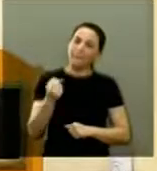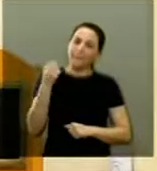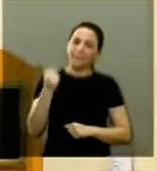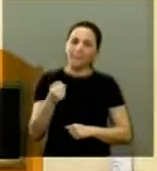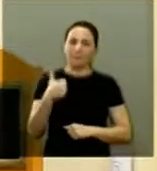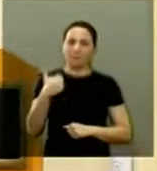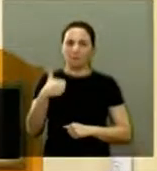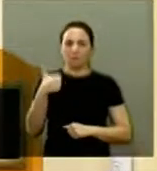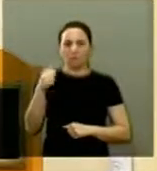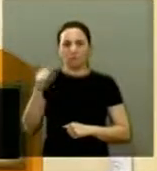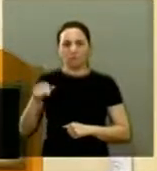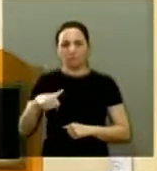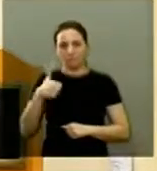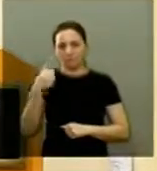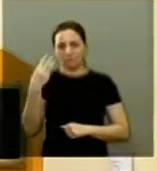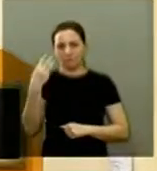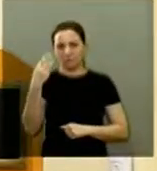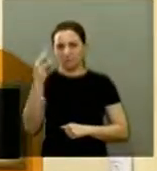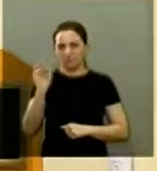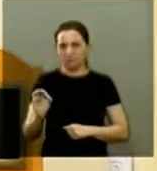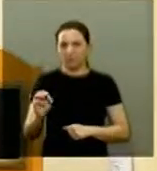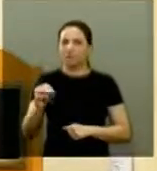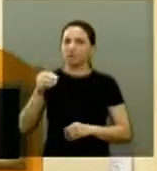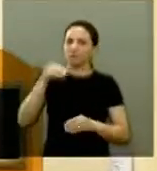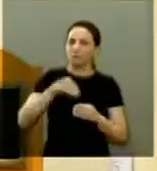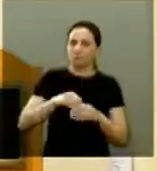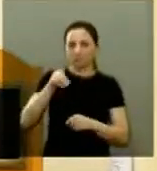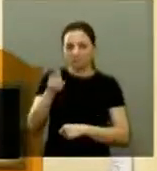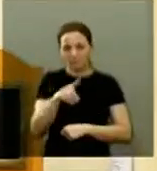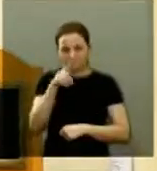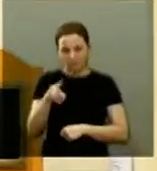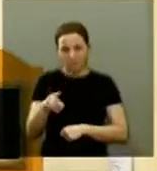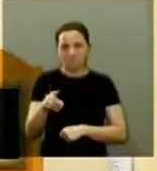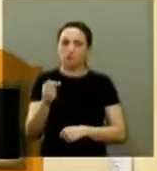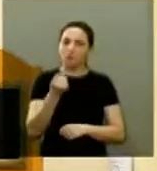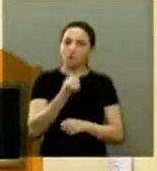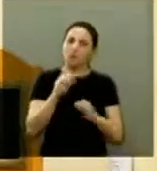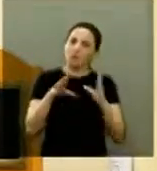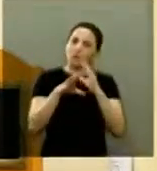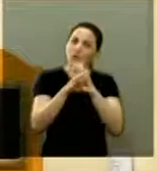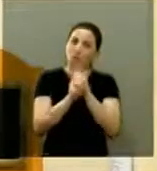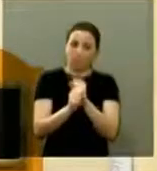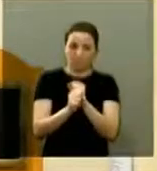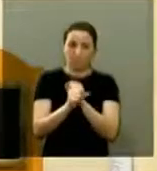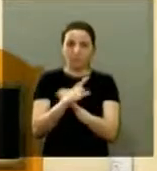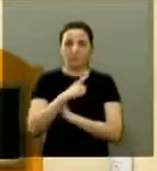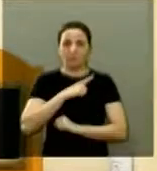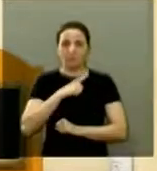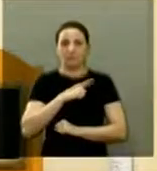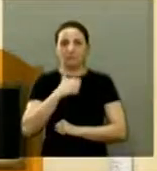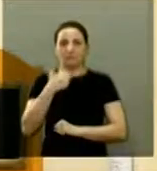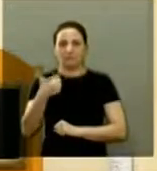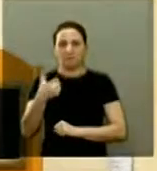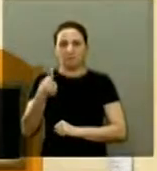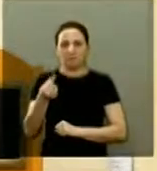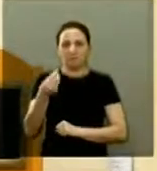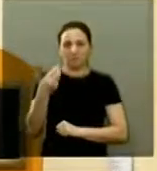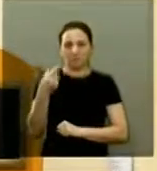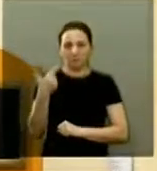e 11,13% de votos nulos. Em números absolutos, isso significa que dos 162